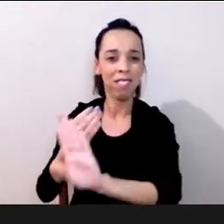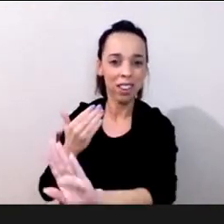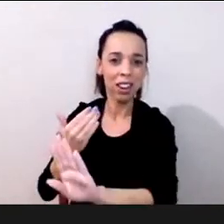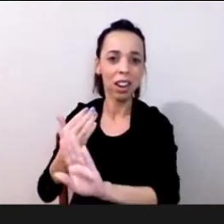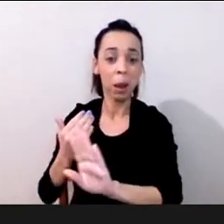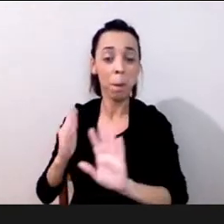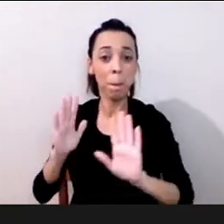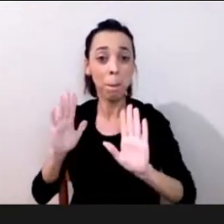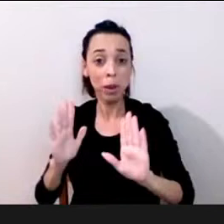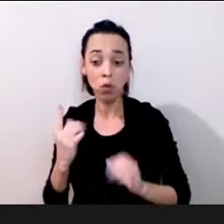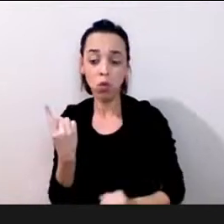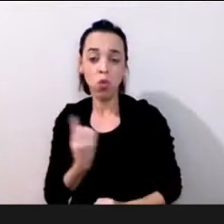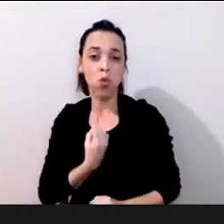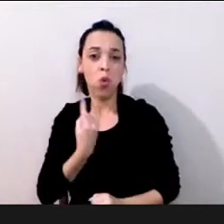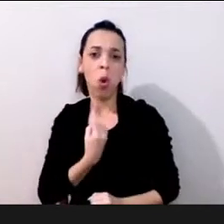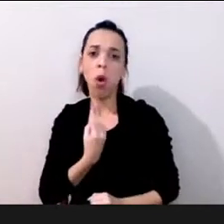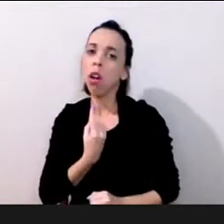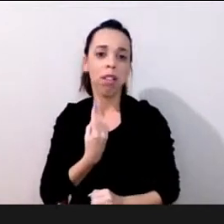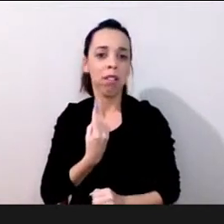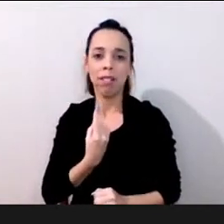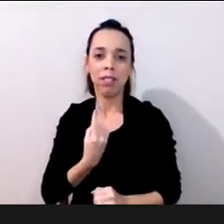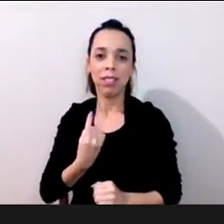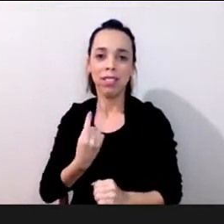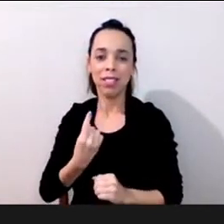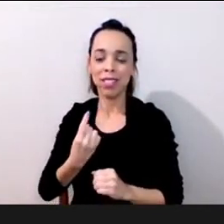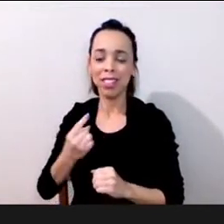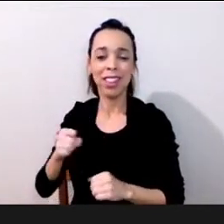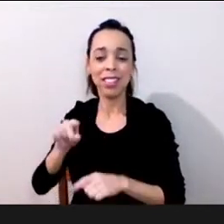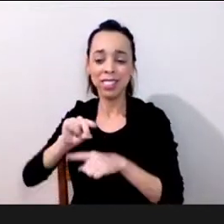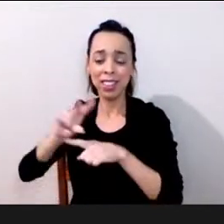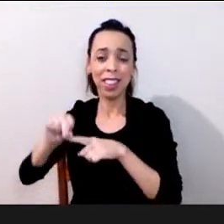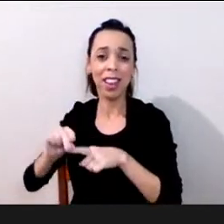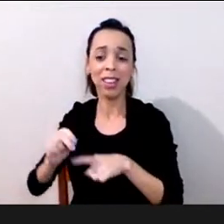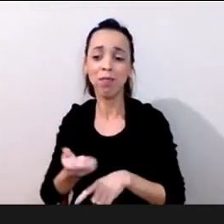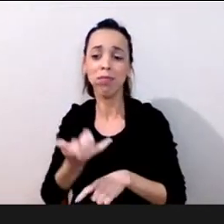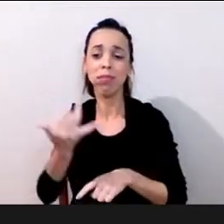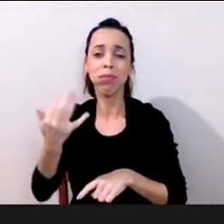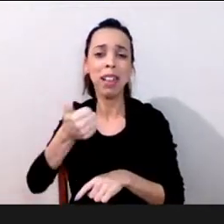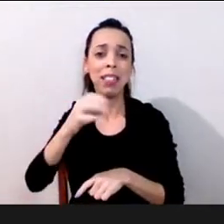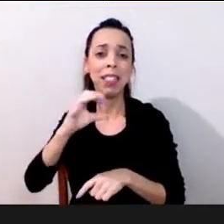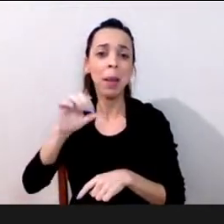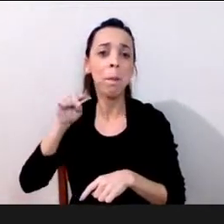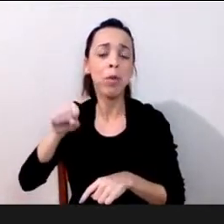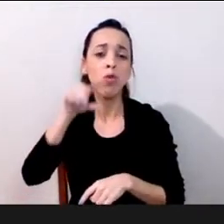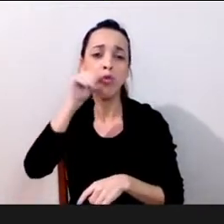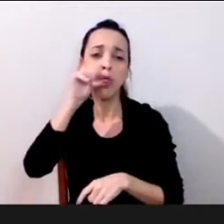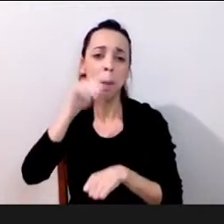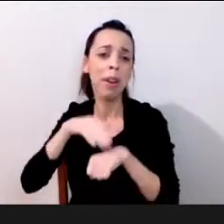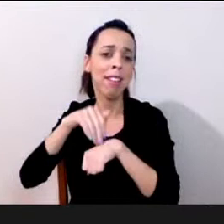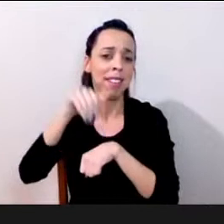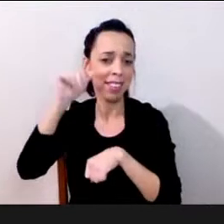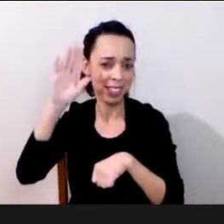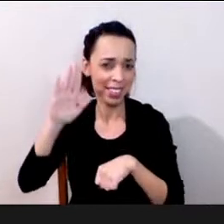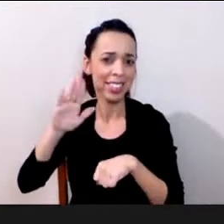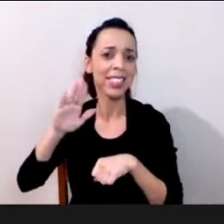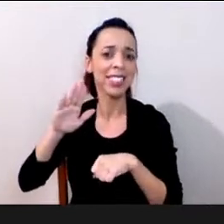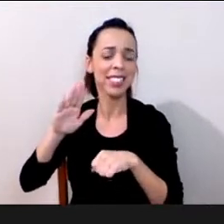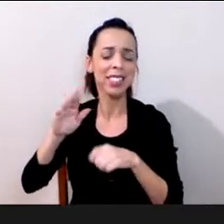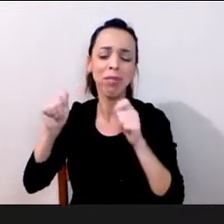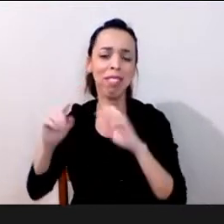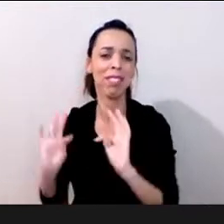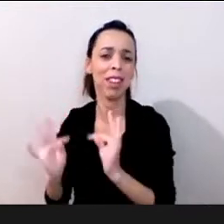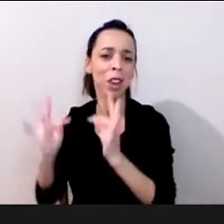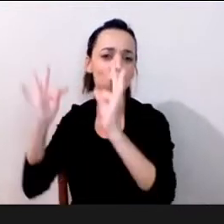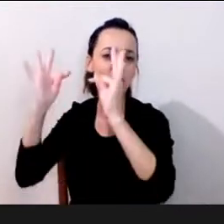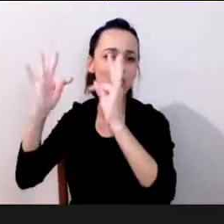dentro de uma instituição tão grande com quase 10 mil funcionários a utilização das diferentes tecnologias